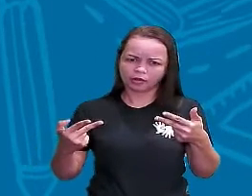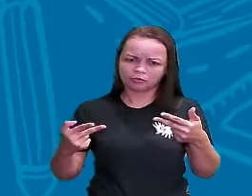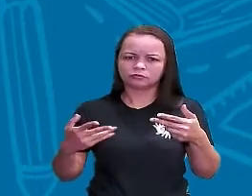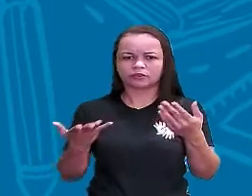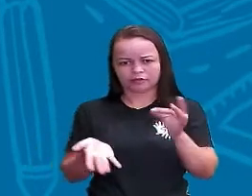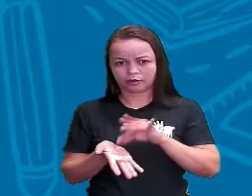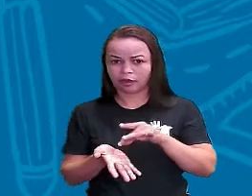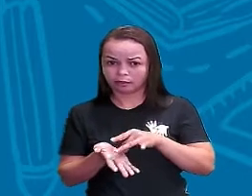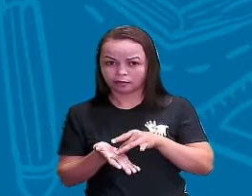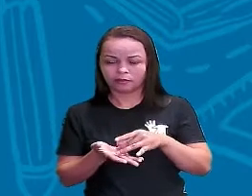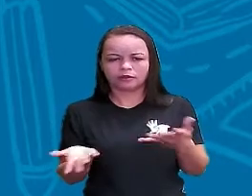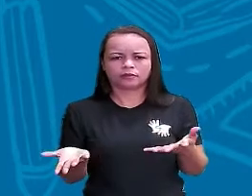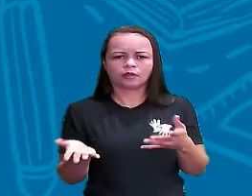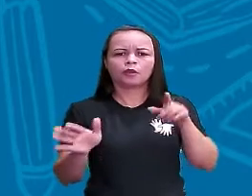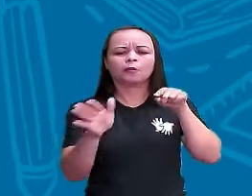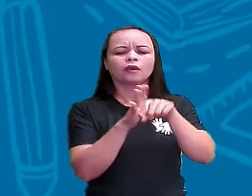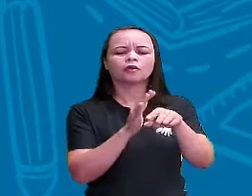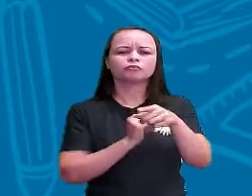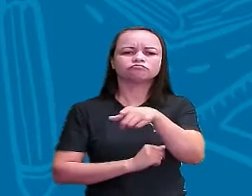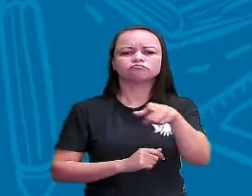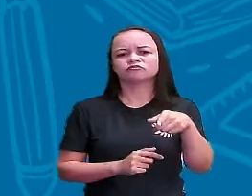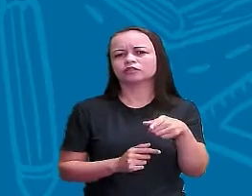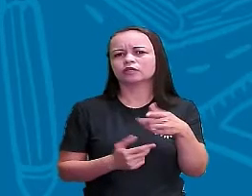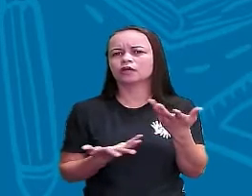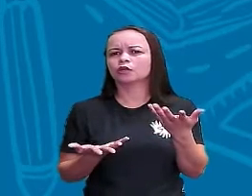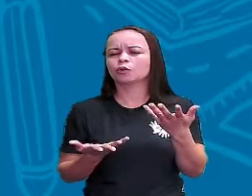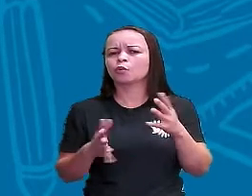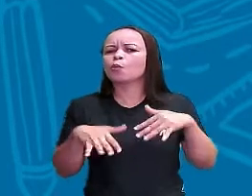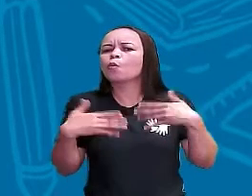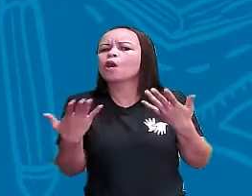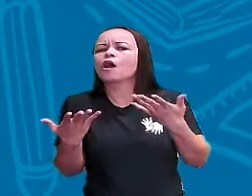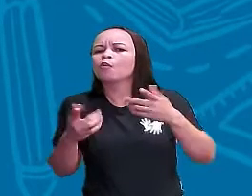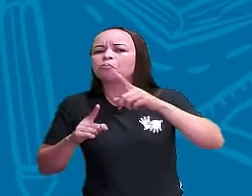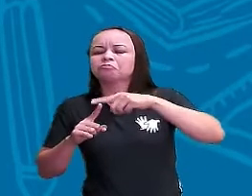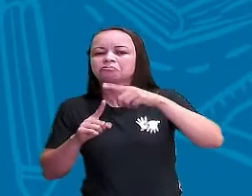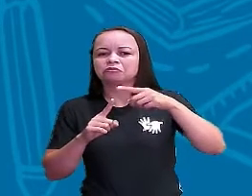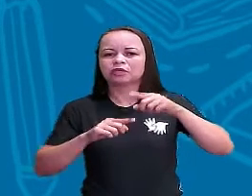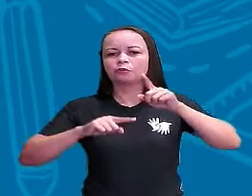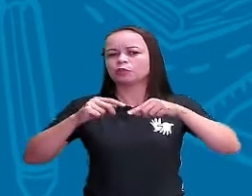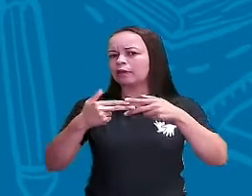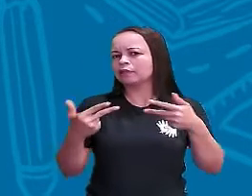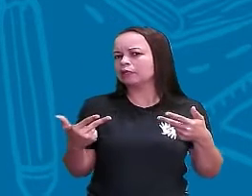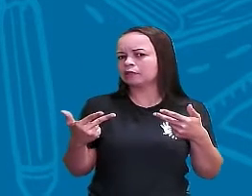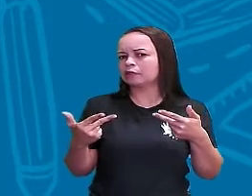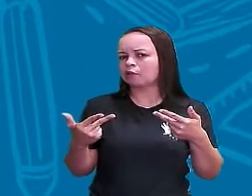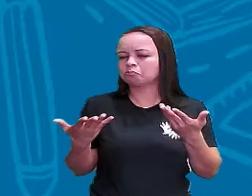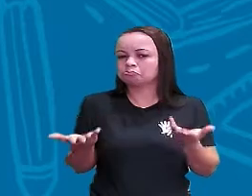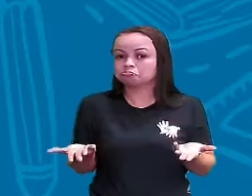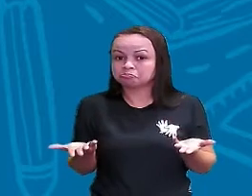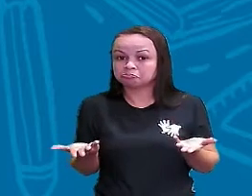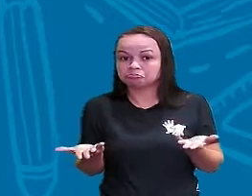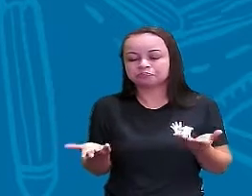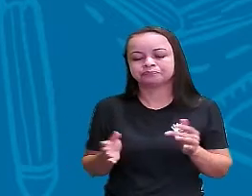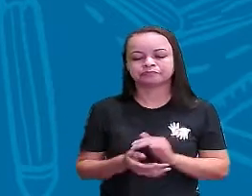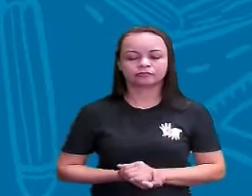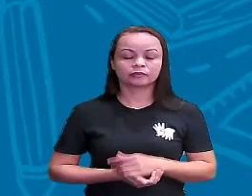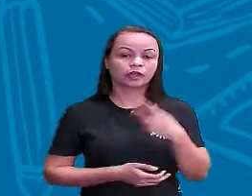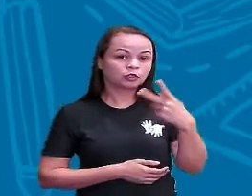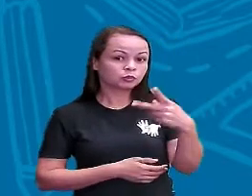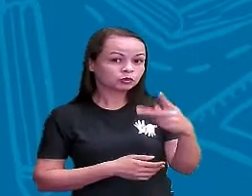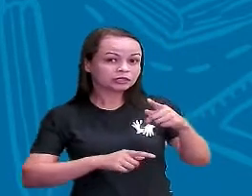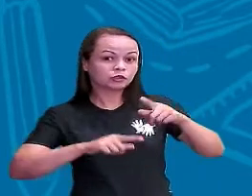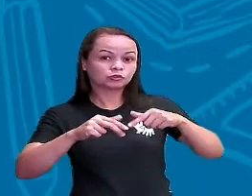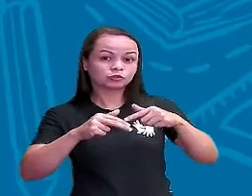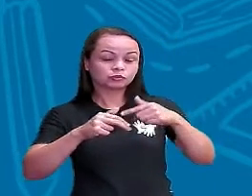aí, pergunto a vocês Que tipo de material seria esse? Dos seus brinquedos